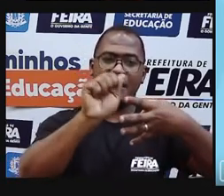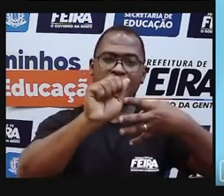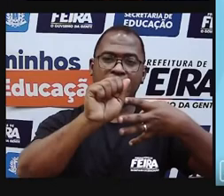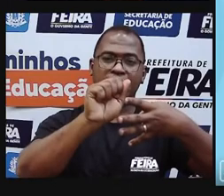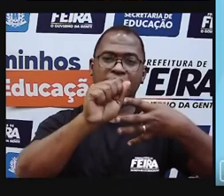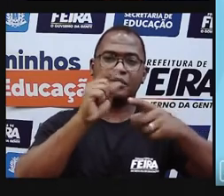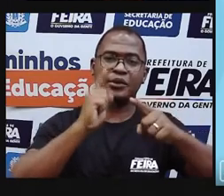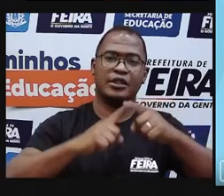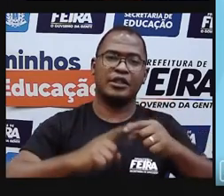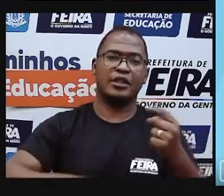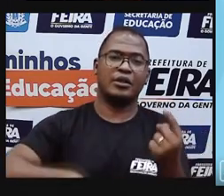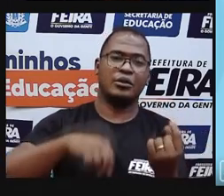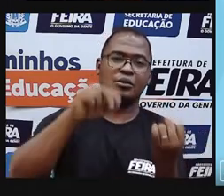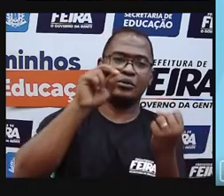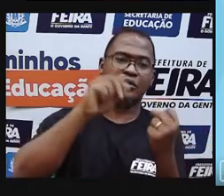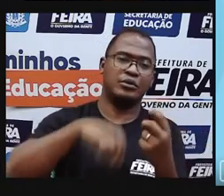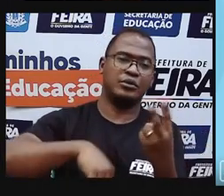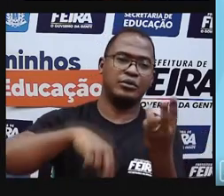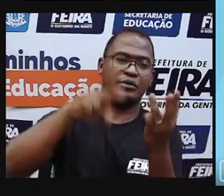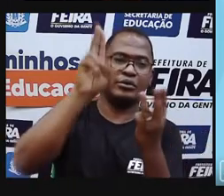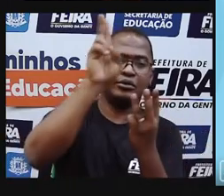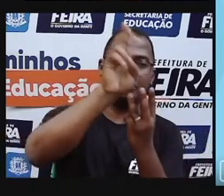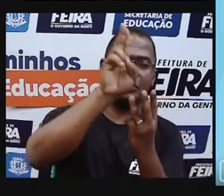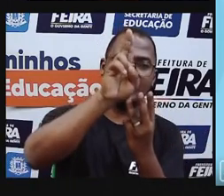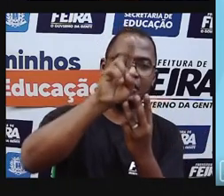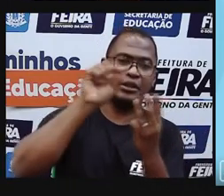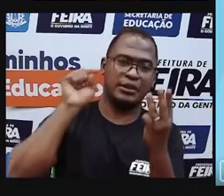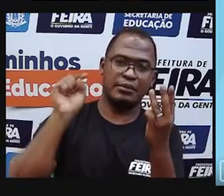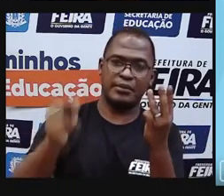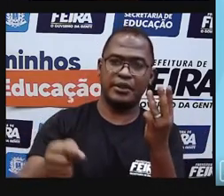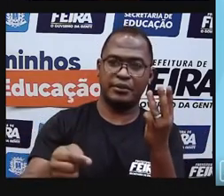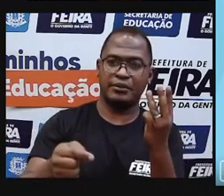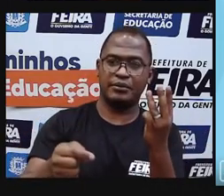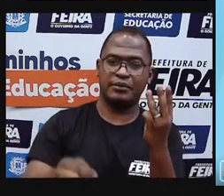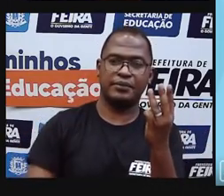dezenas, cinco centenas, duas dezenas e zero unidade.